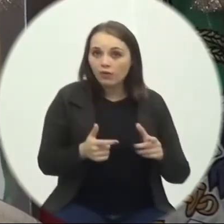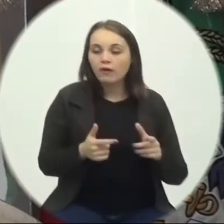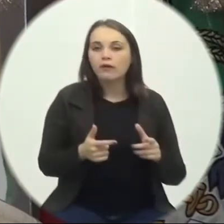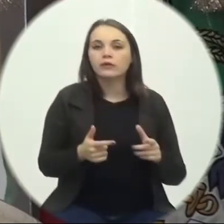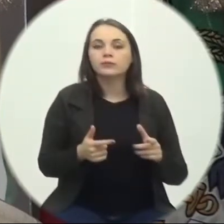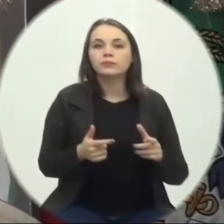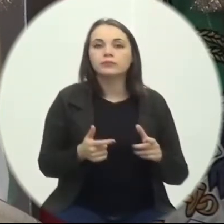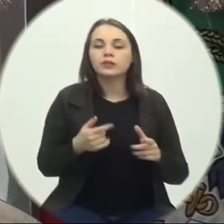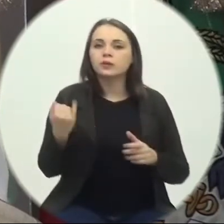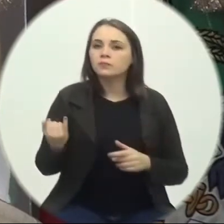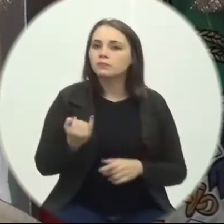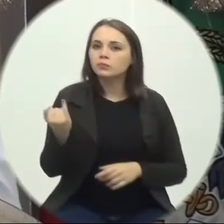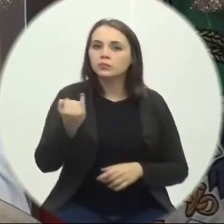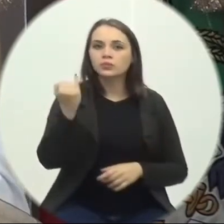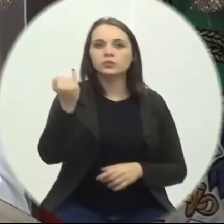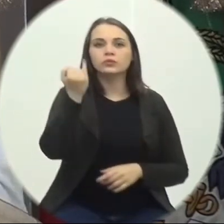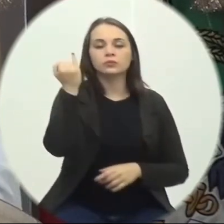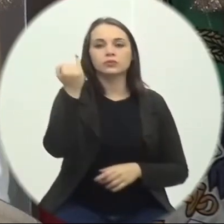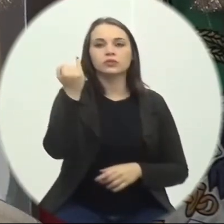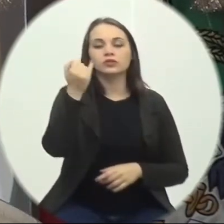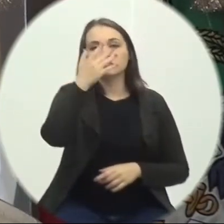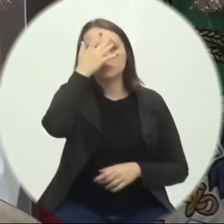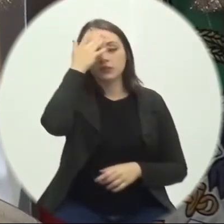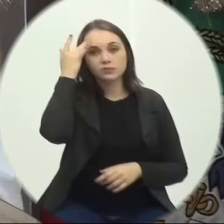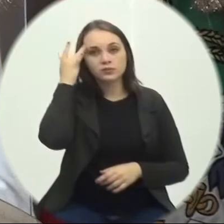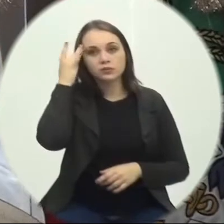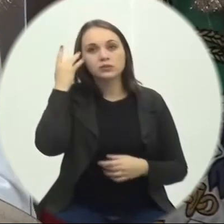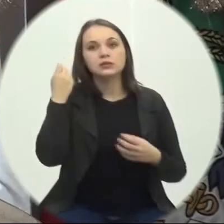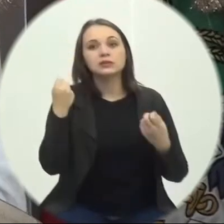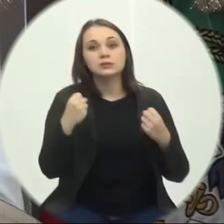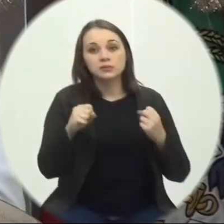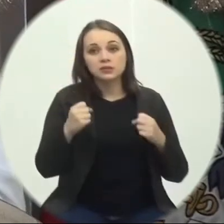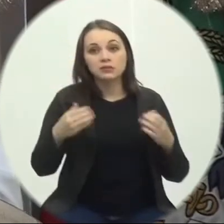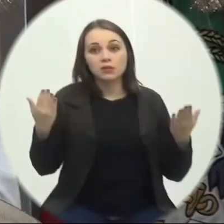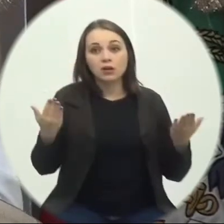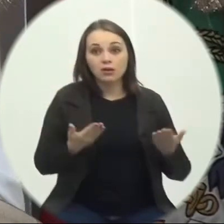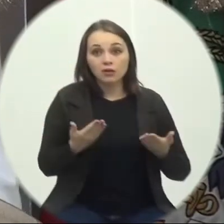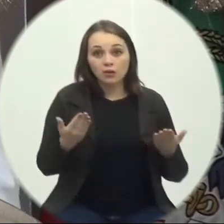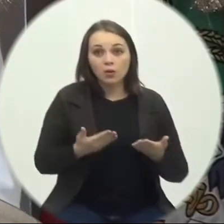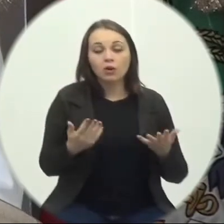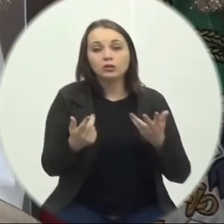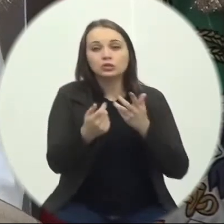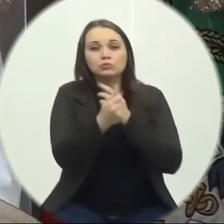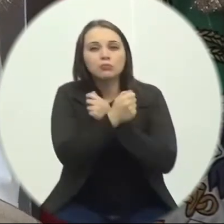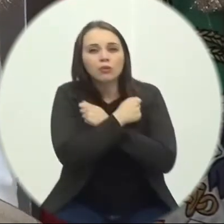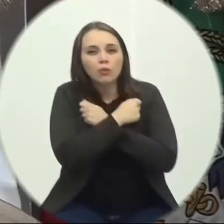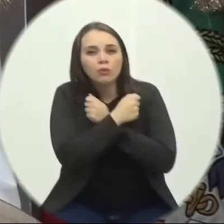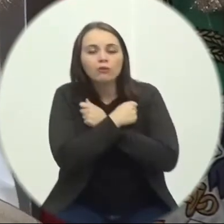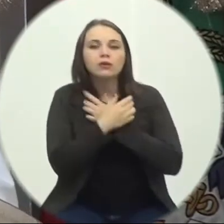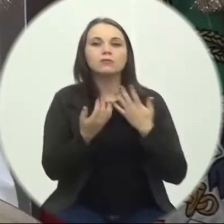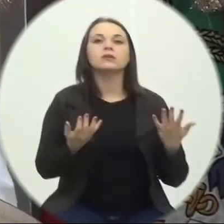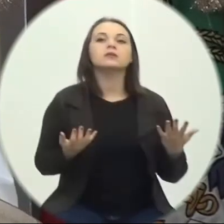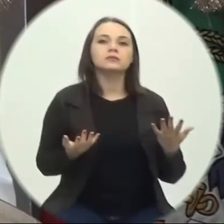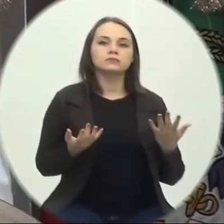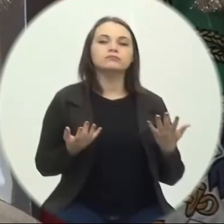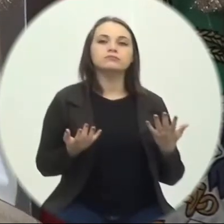Um espaço Importante Para as pessoas Que necessitam Neste momento De um acolhimento Principalmente